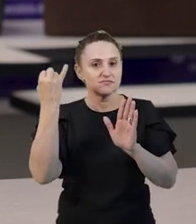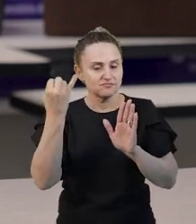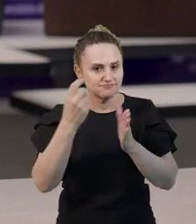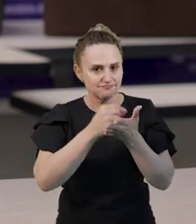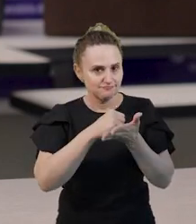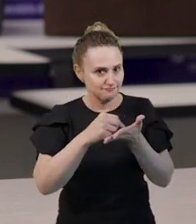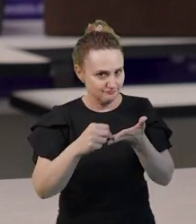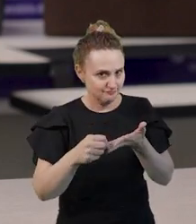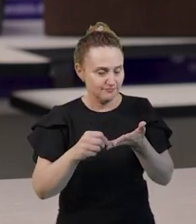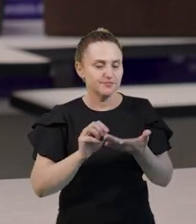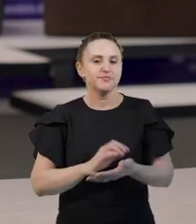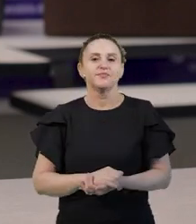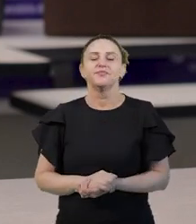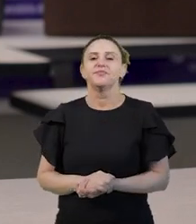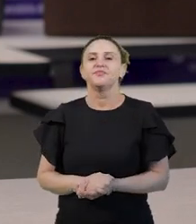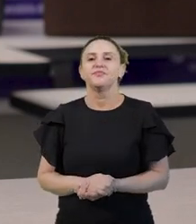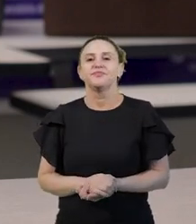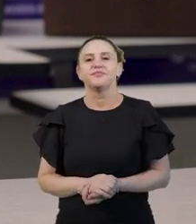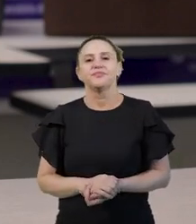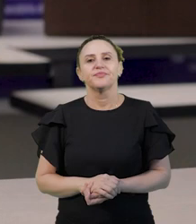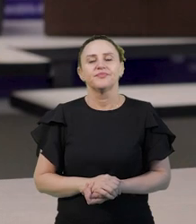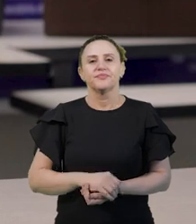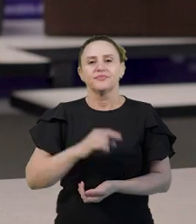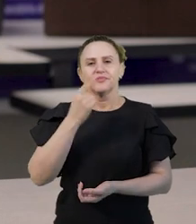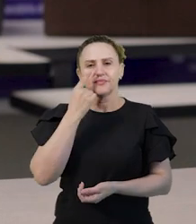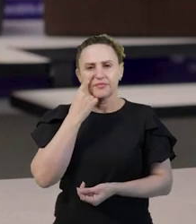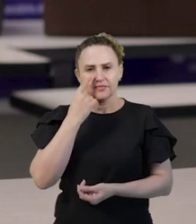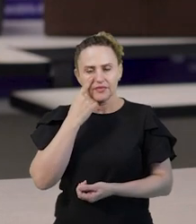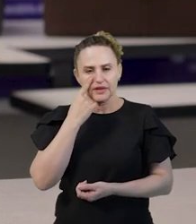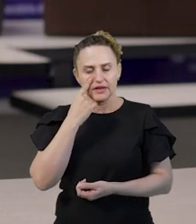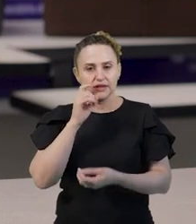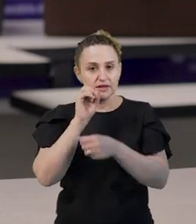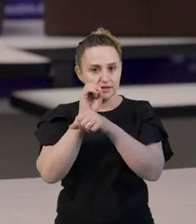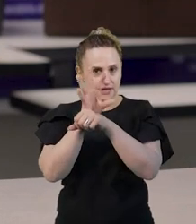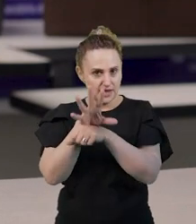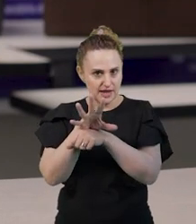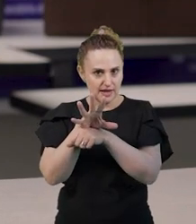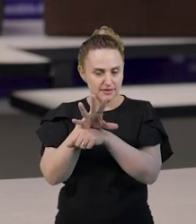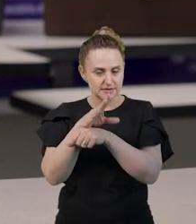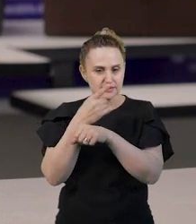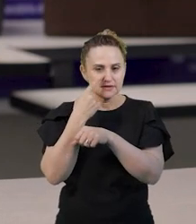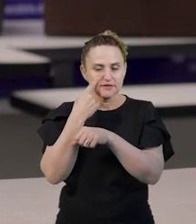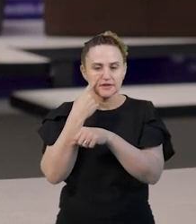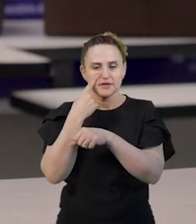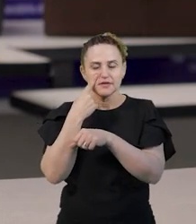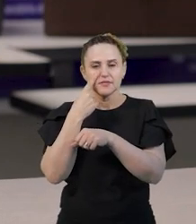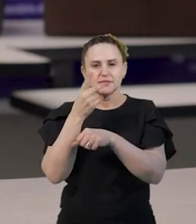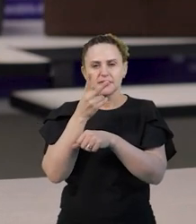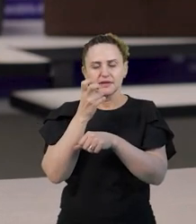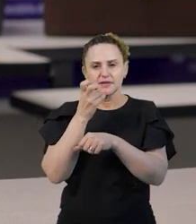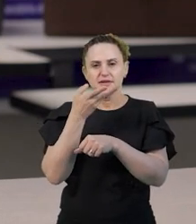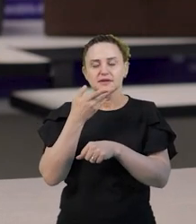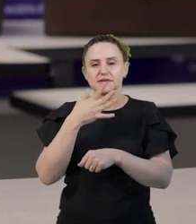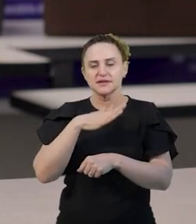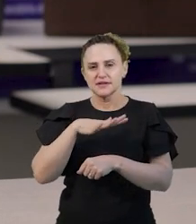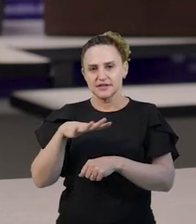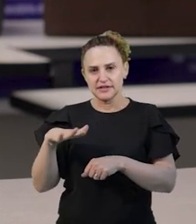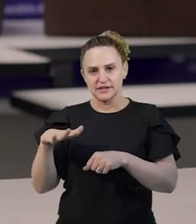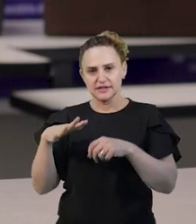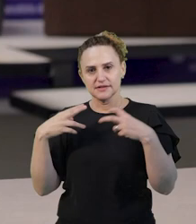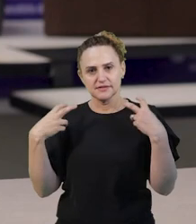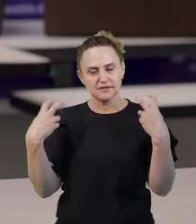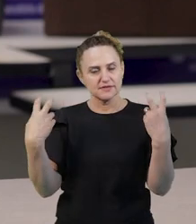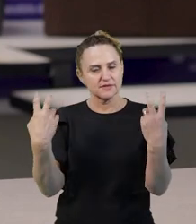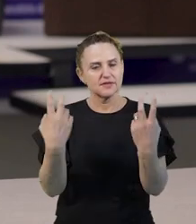Nesse slide, vocês poderão visualizar uma imagem das crianças em uma roda de conversa, que é um